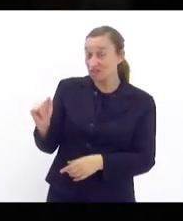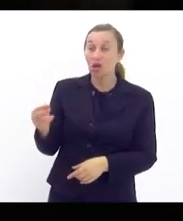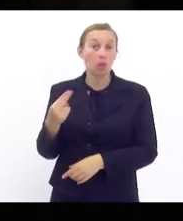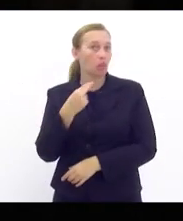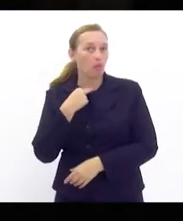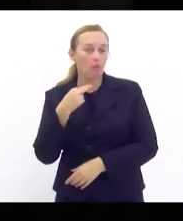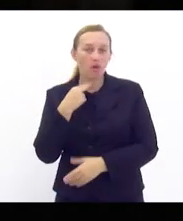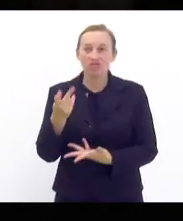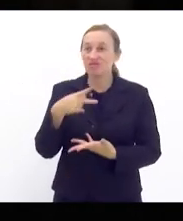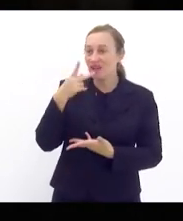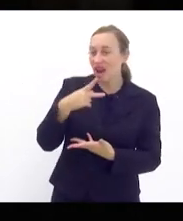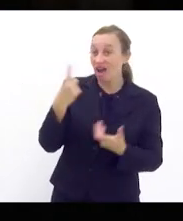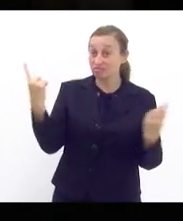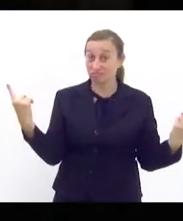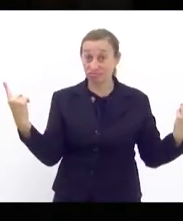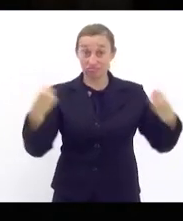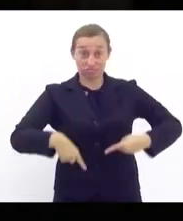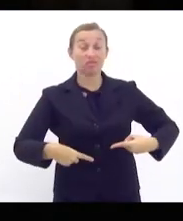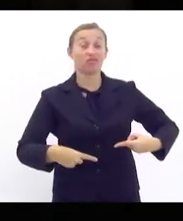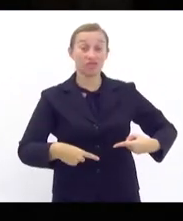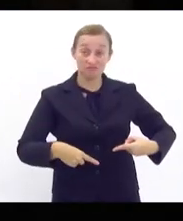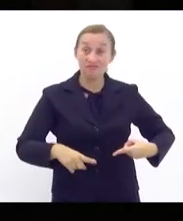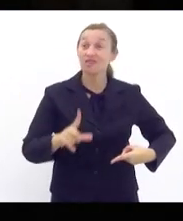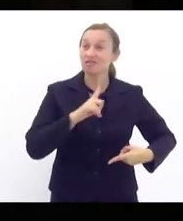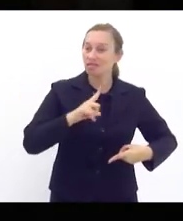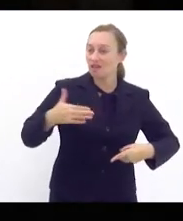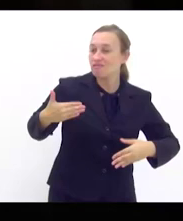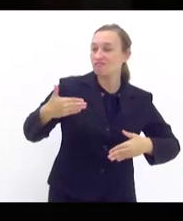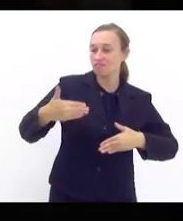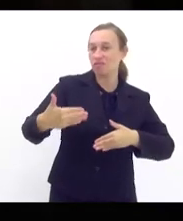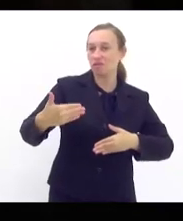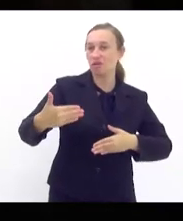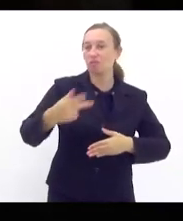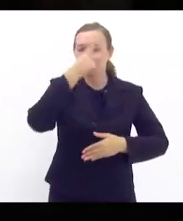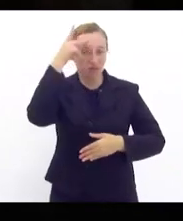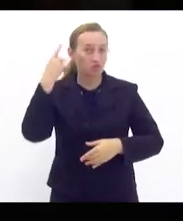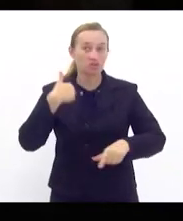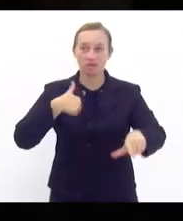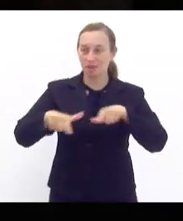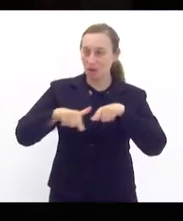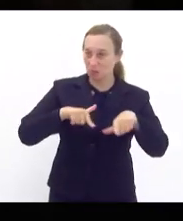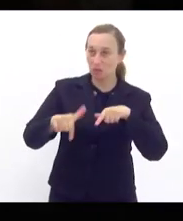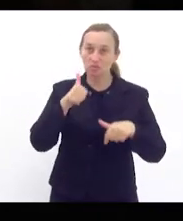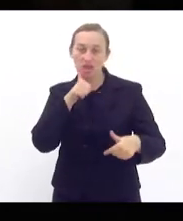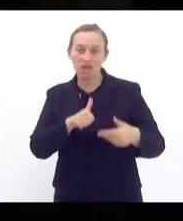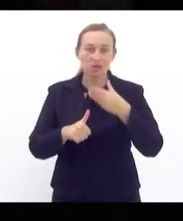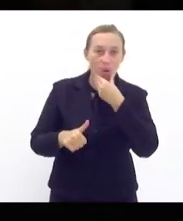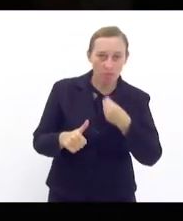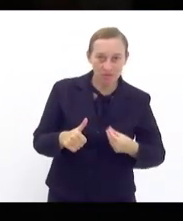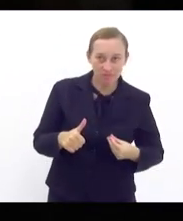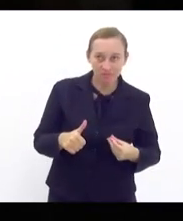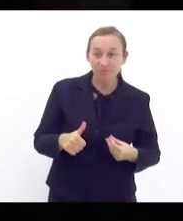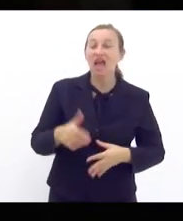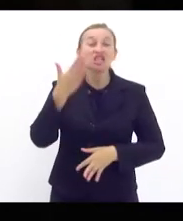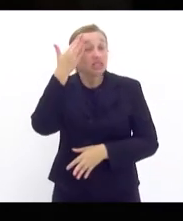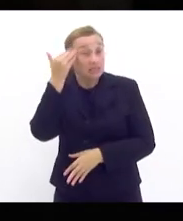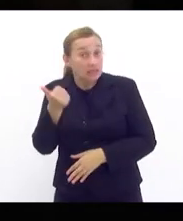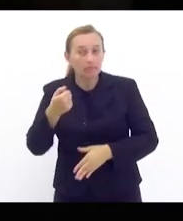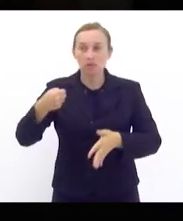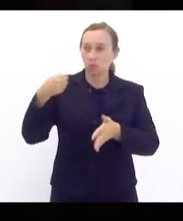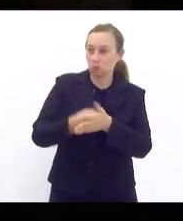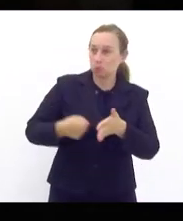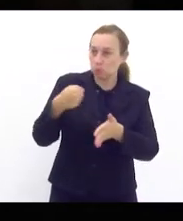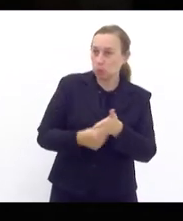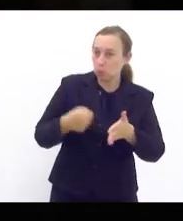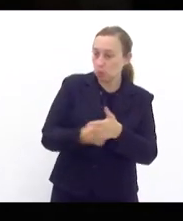não pode falar dos desafios que a gente tem pela frente como trabalhadores e trabalhadoras a gente sabe que a luta